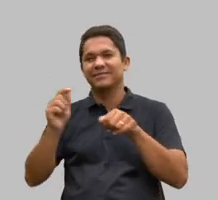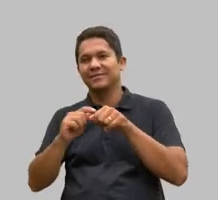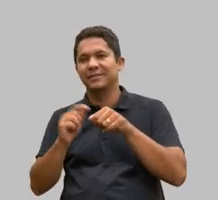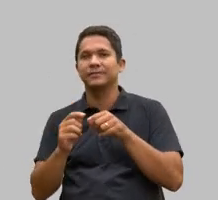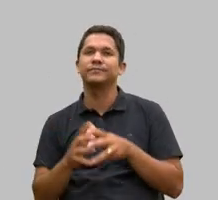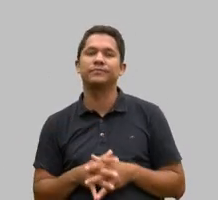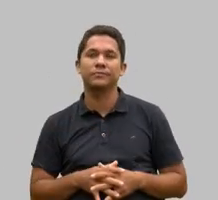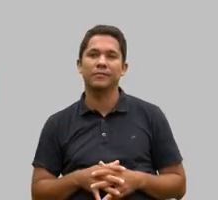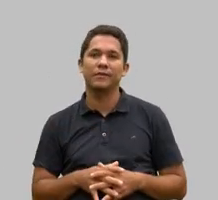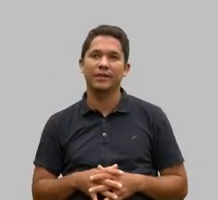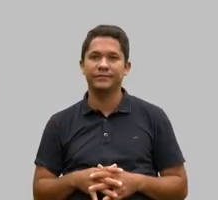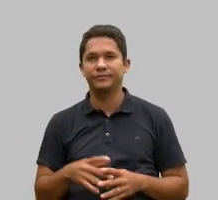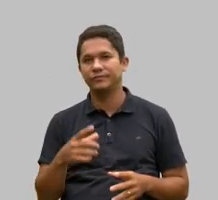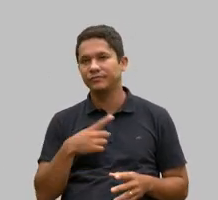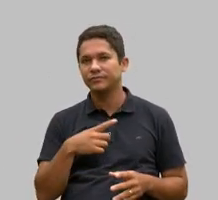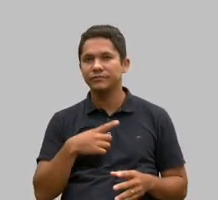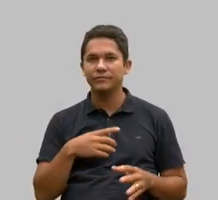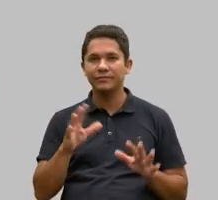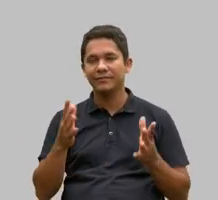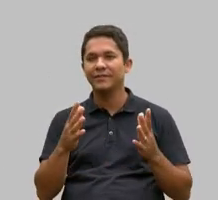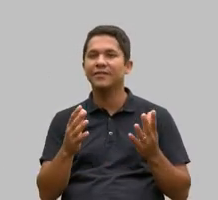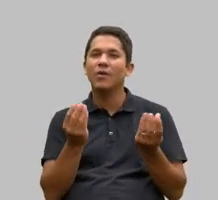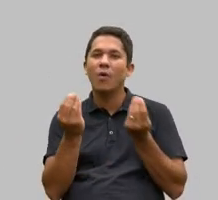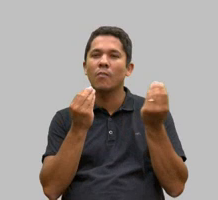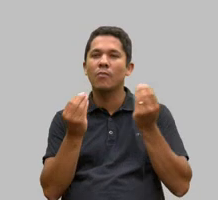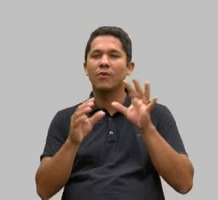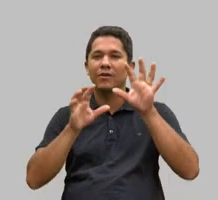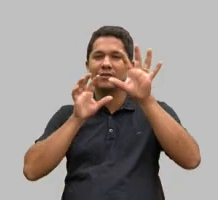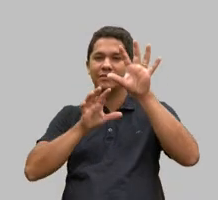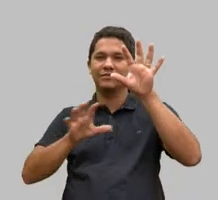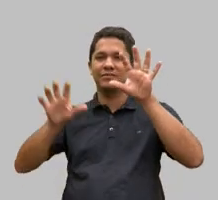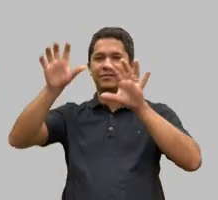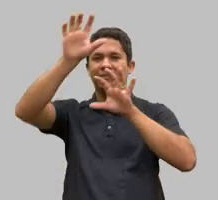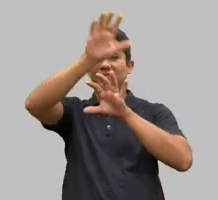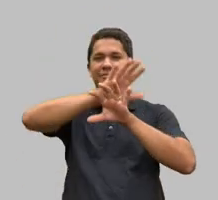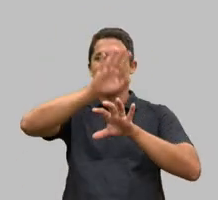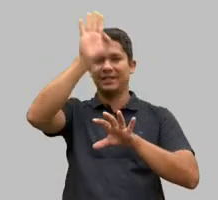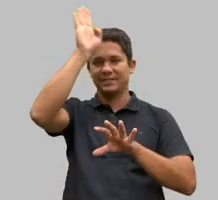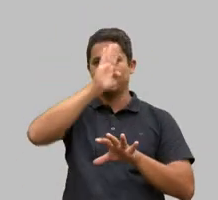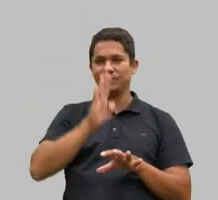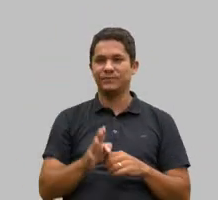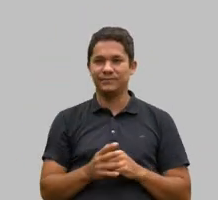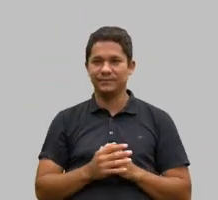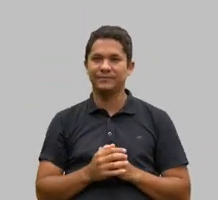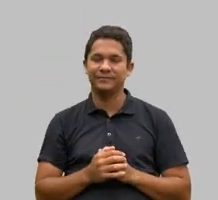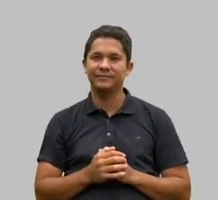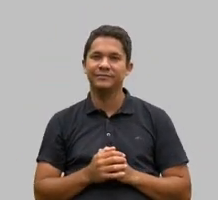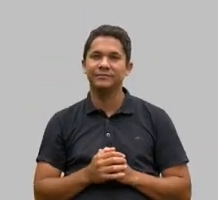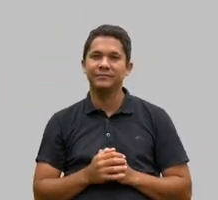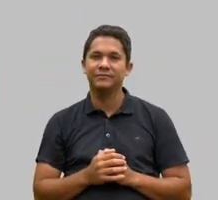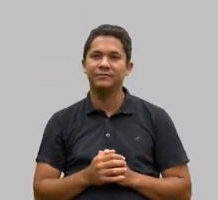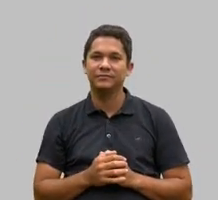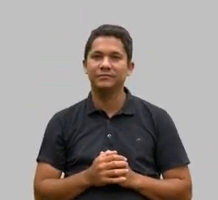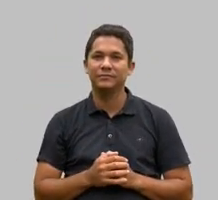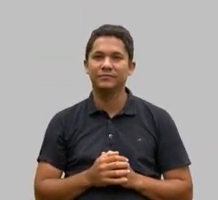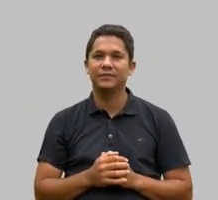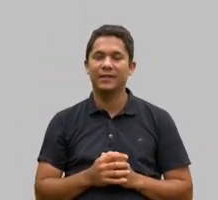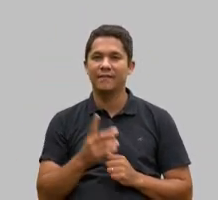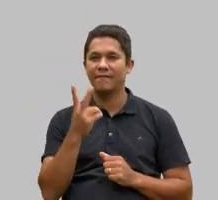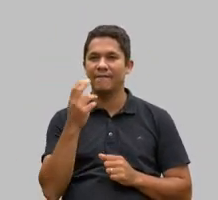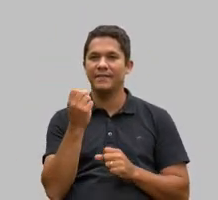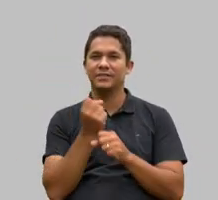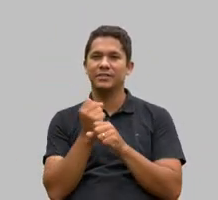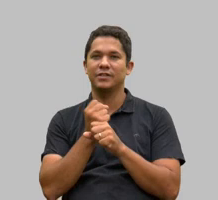Então, nós temos um recorte de distribuição, vocês podem ver aí, nós temos um salto em 20 anos, de